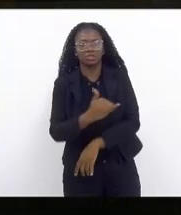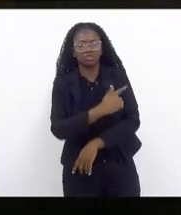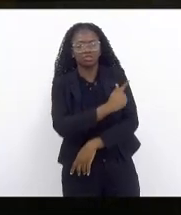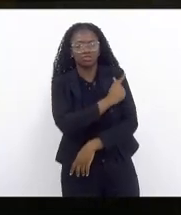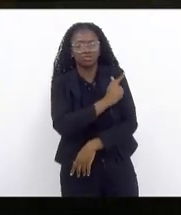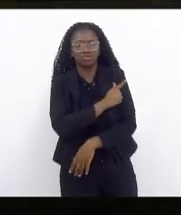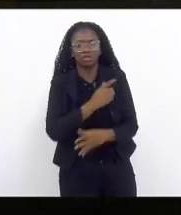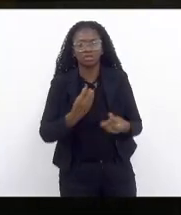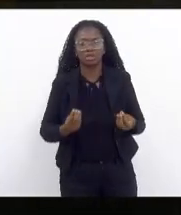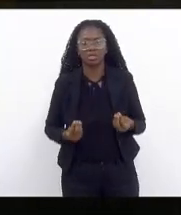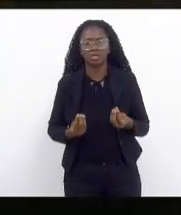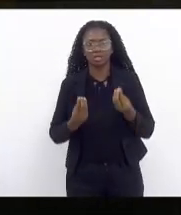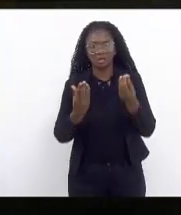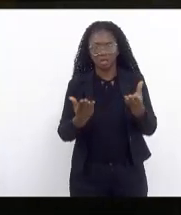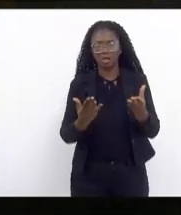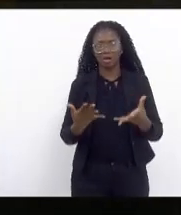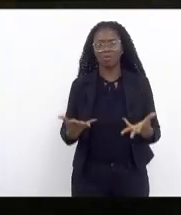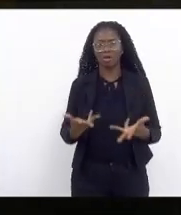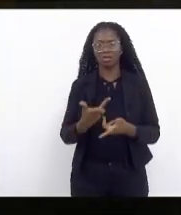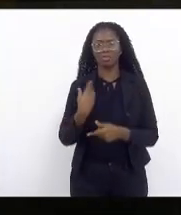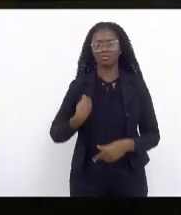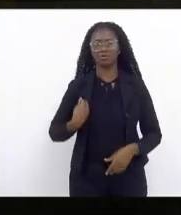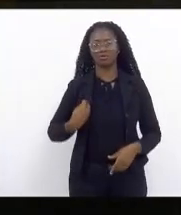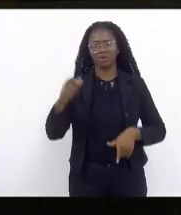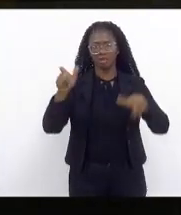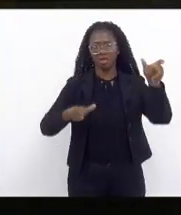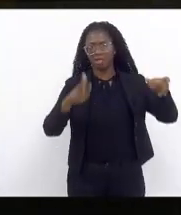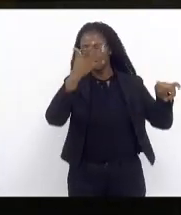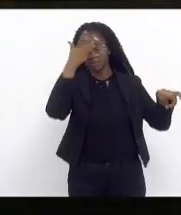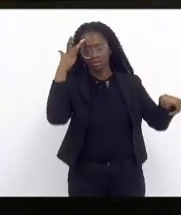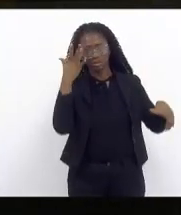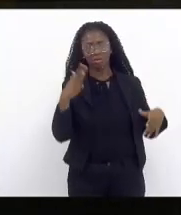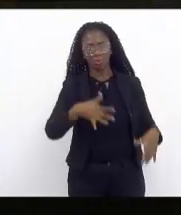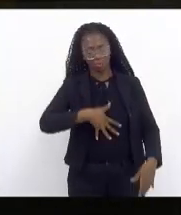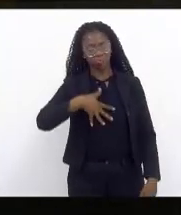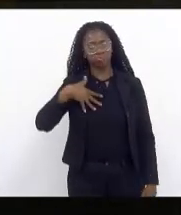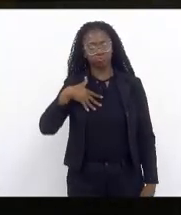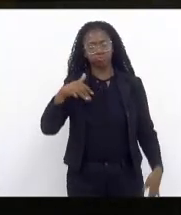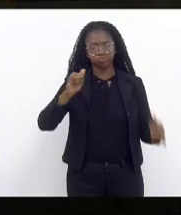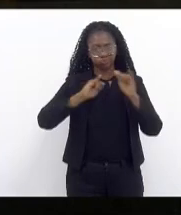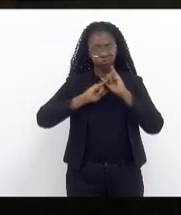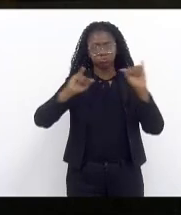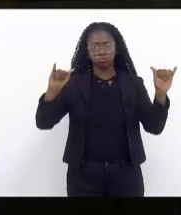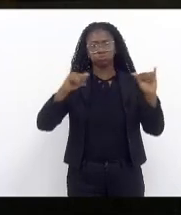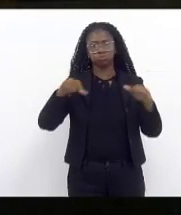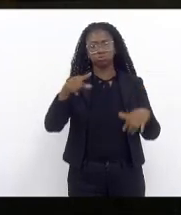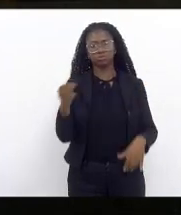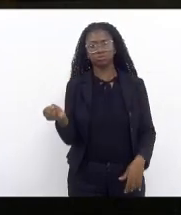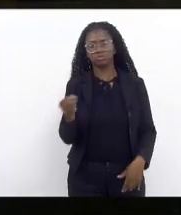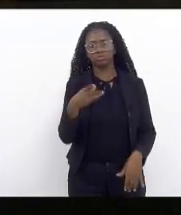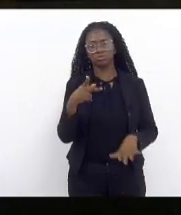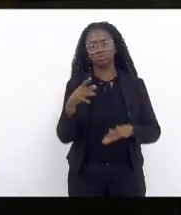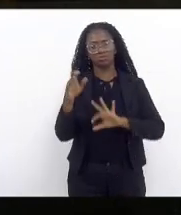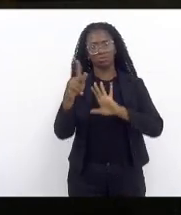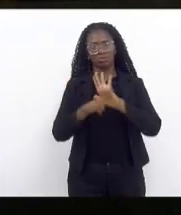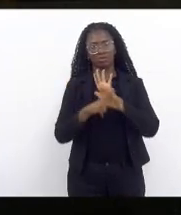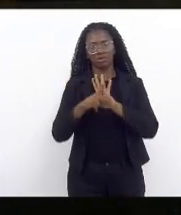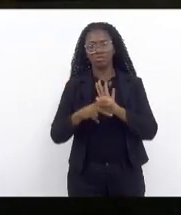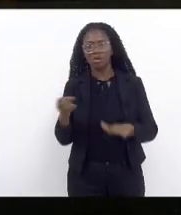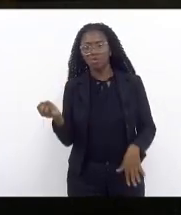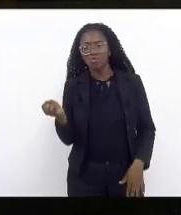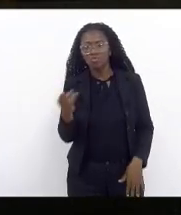de entrega de qualidade de vida das pessoas que muito me orgulha estar aqui anunciando este novo projeto é um novo tempo